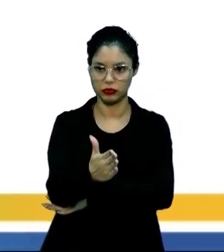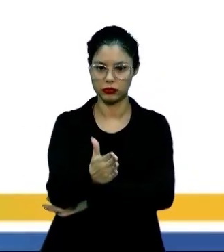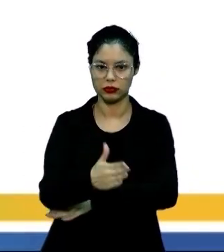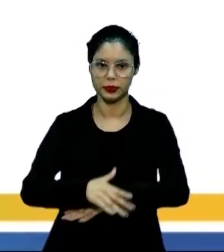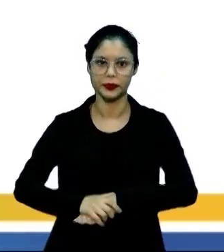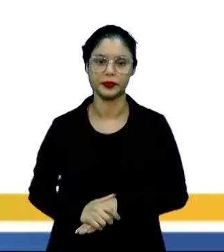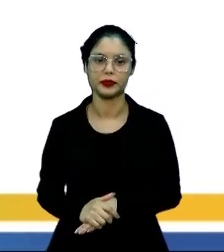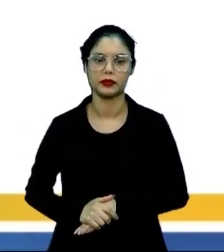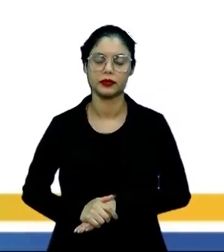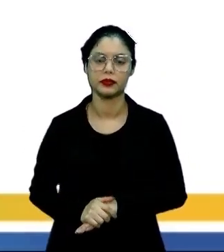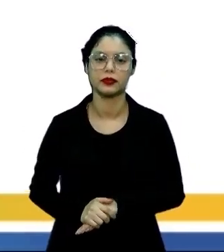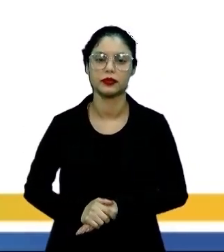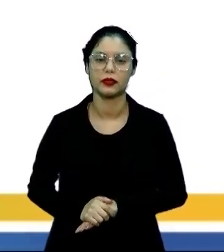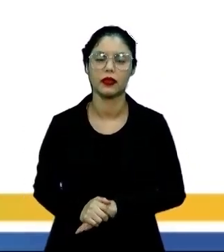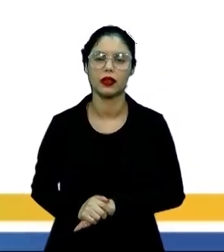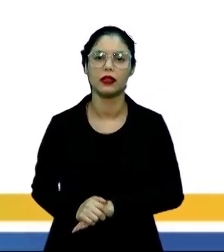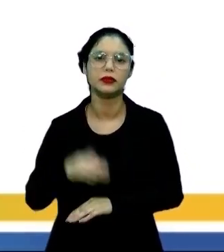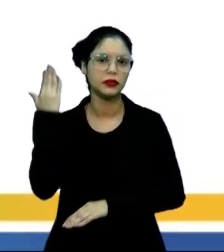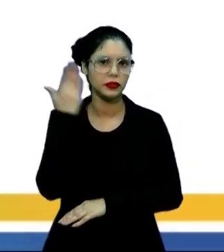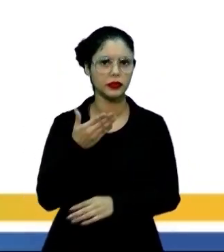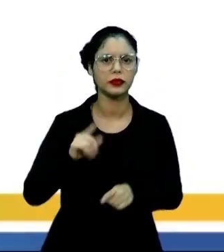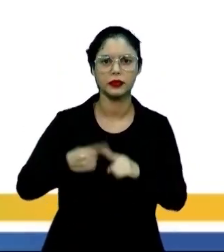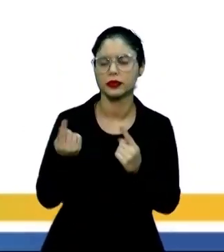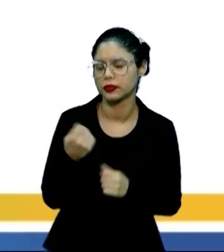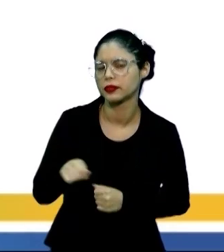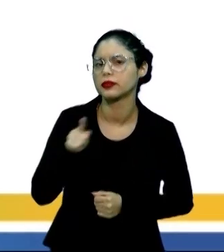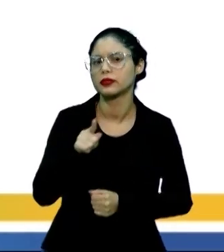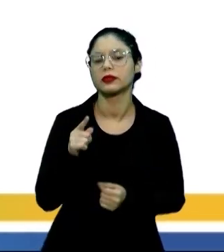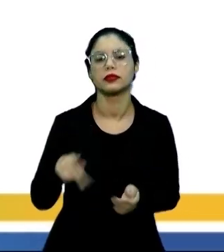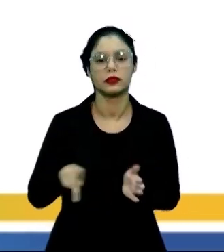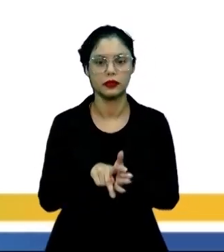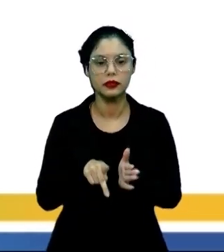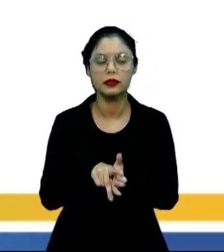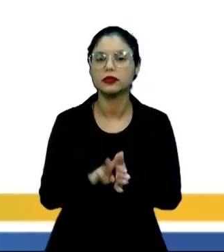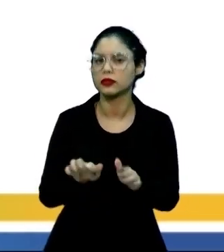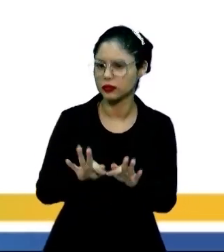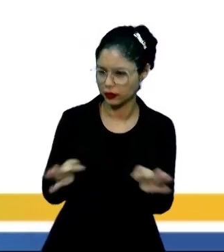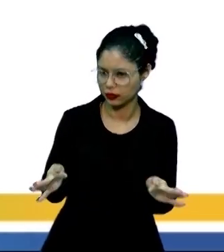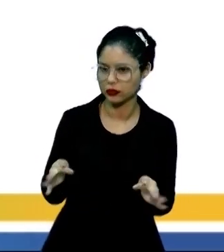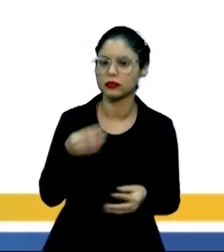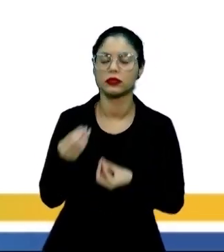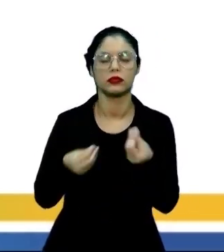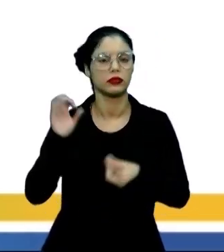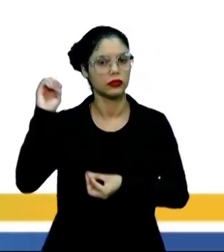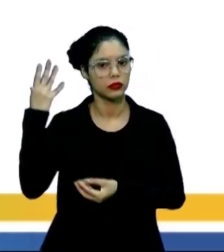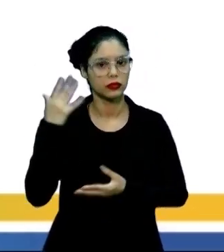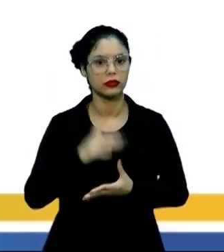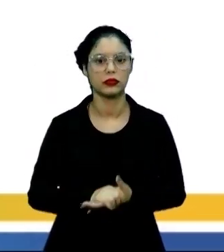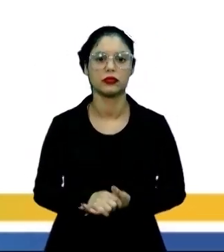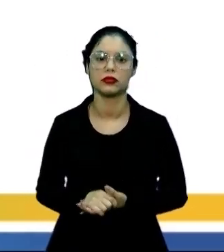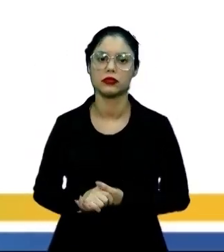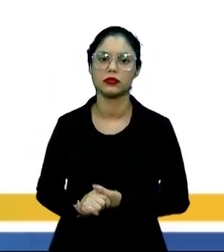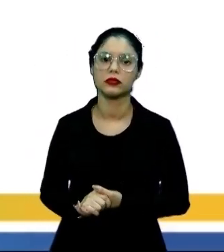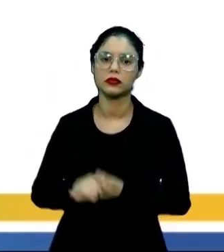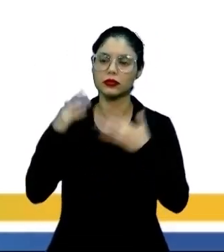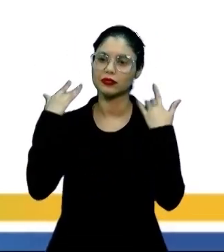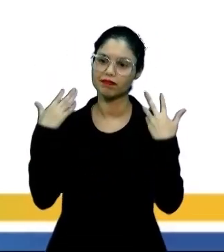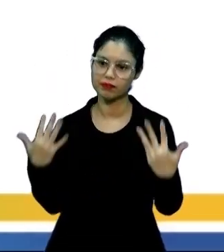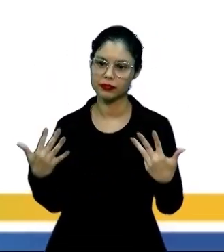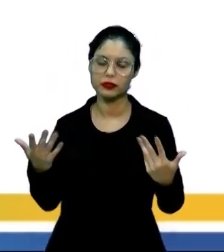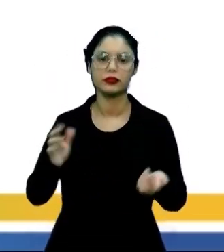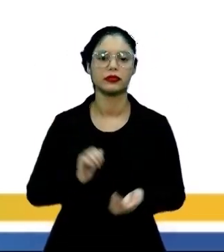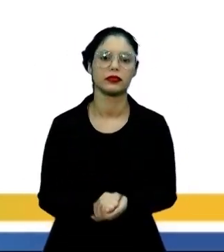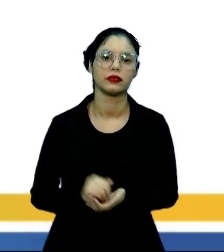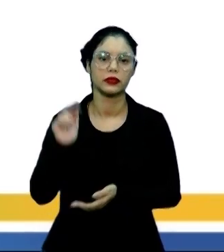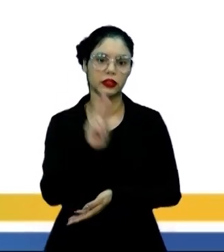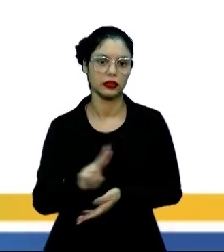direta, quer dizer, ela é direta, mas não precisa ser necessariamente simples, como acontece no naturalismo. A gente tem